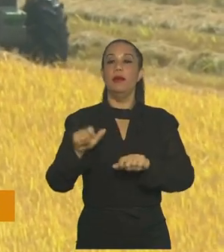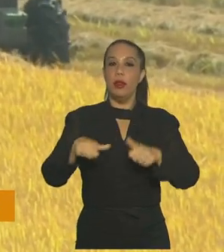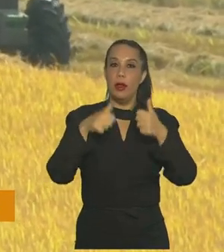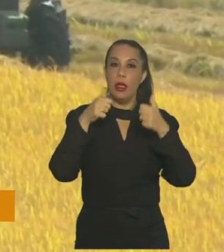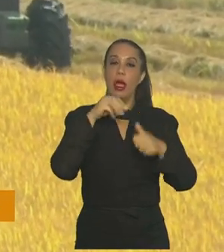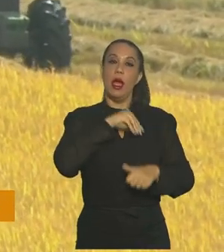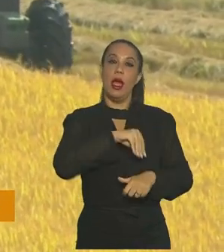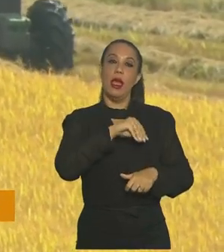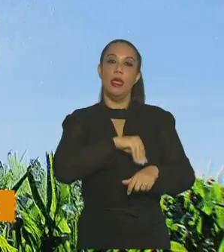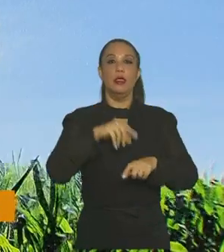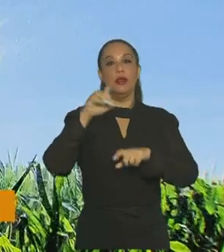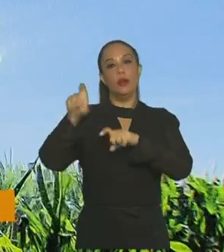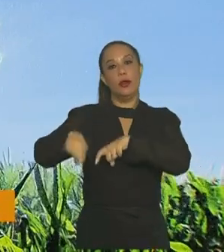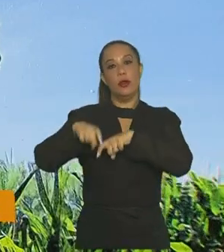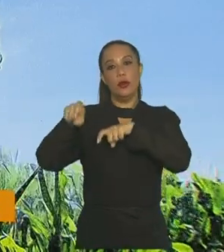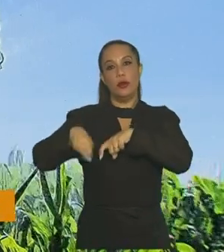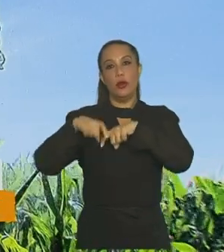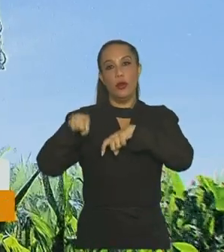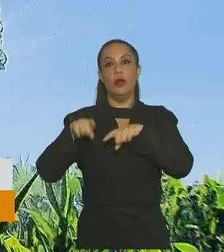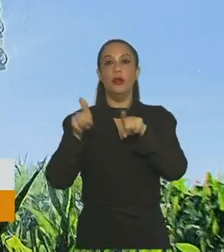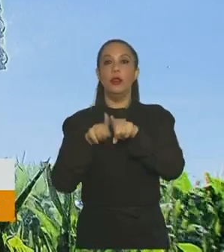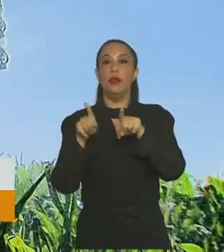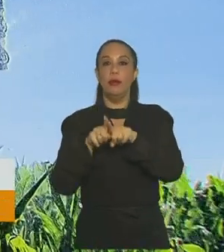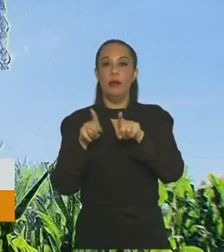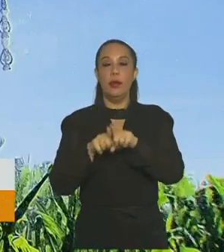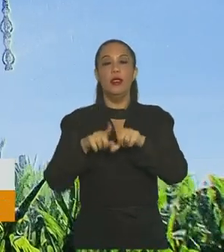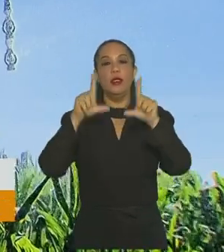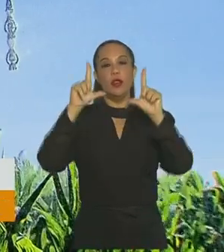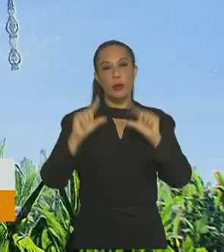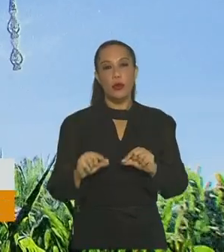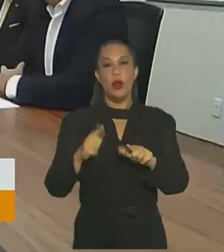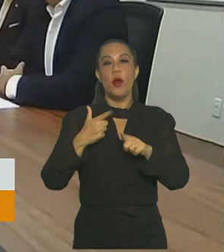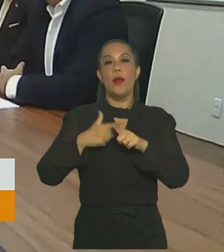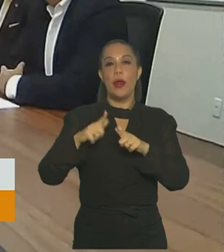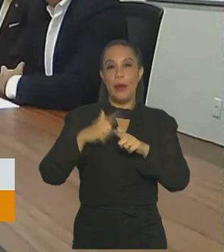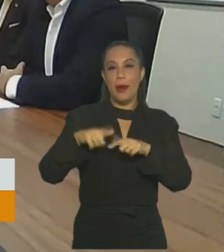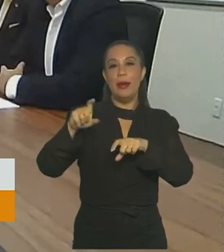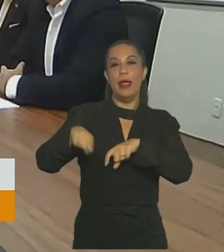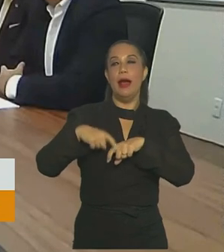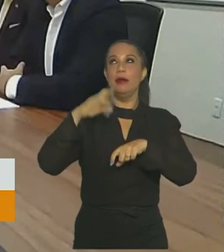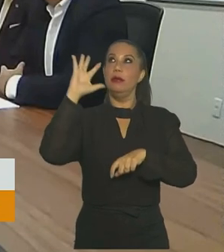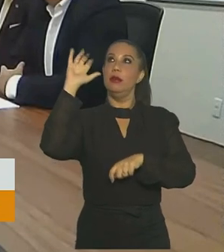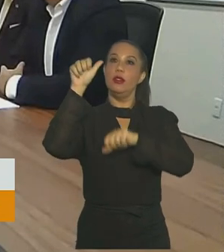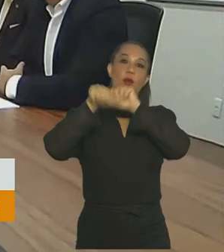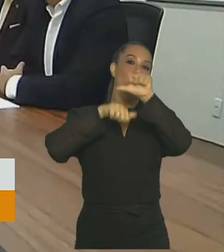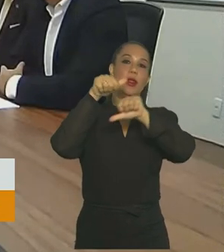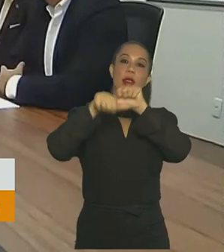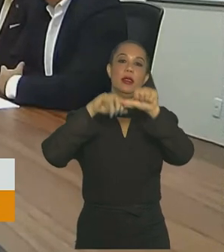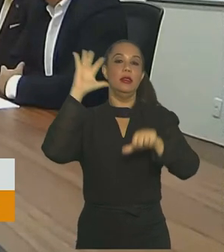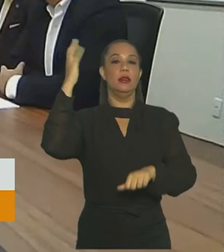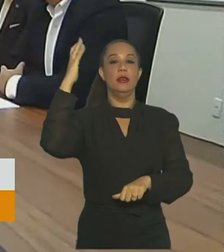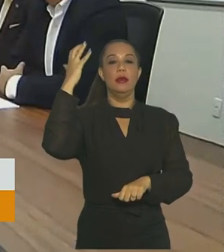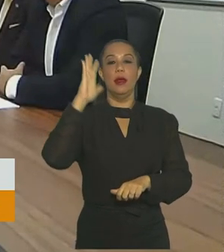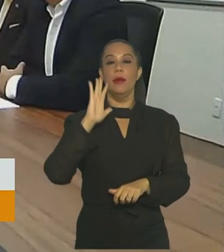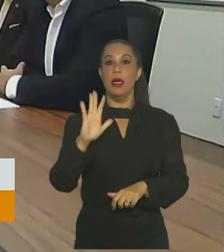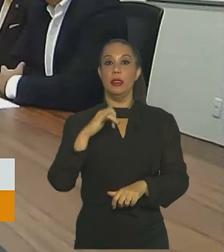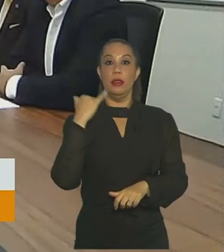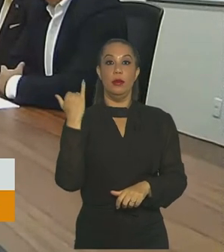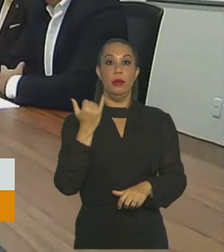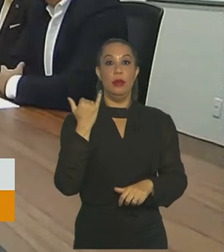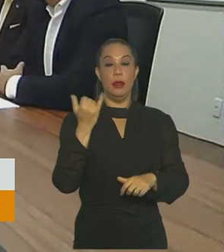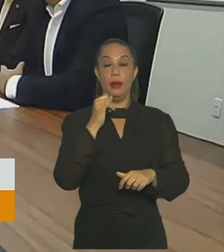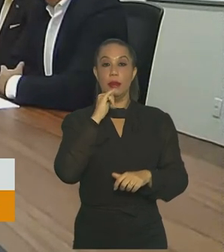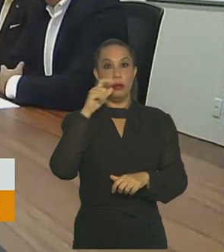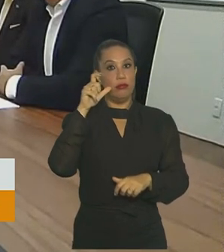e reduzindo ainda mais os impactos do agro nas mudanças climáticas. Trata-se de uma das